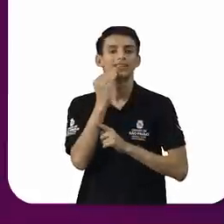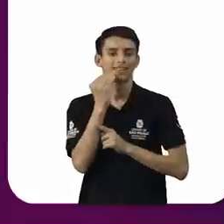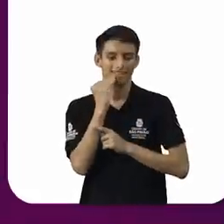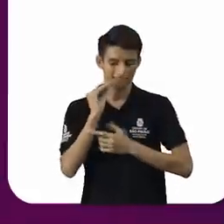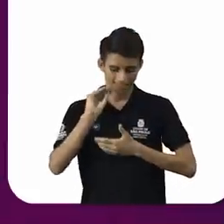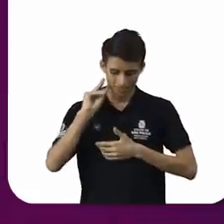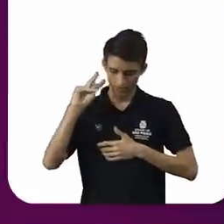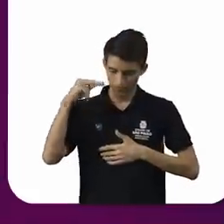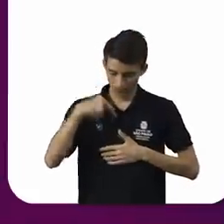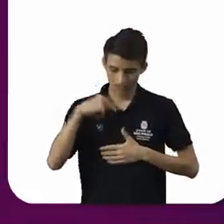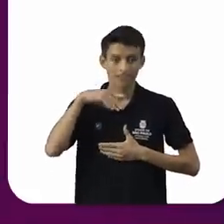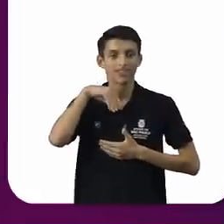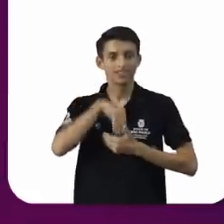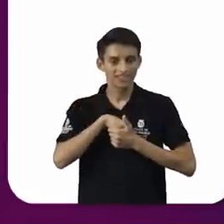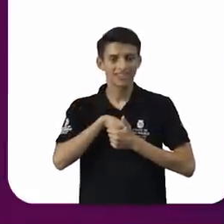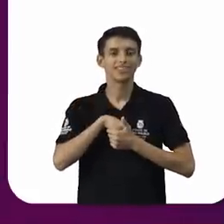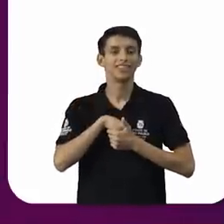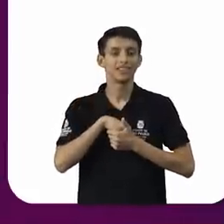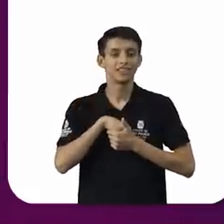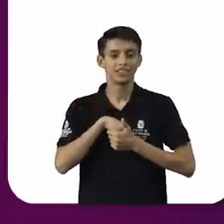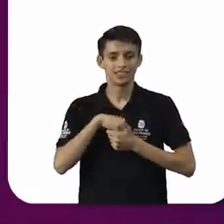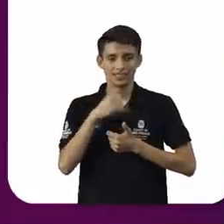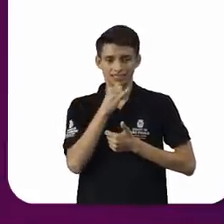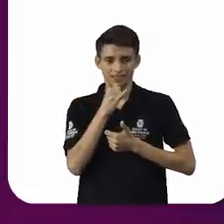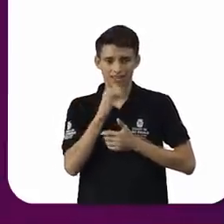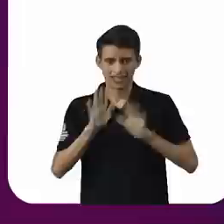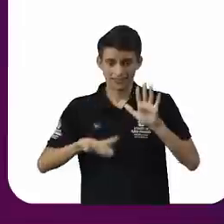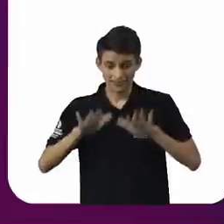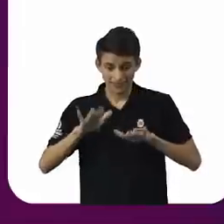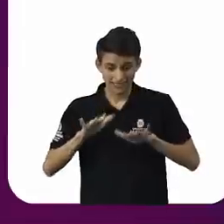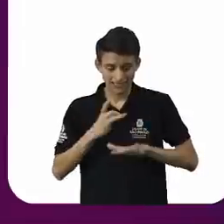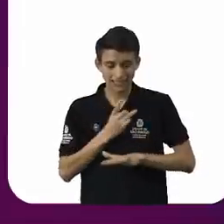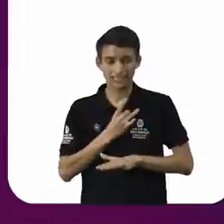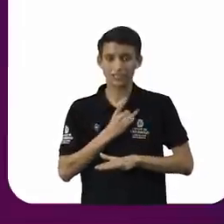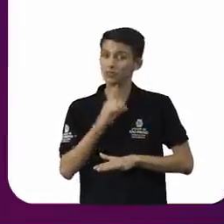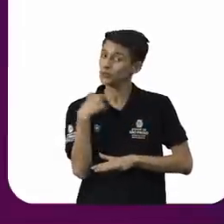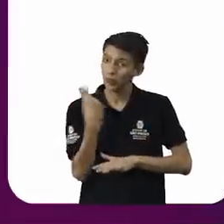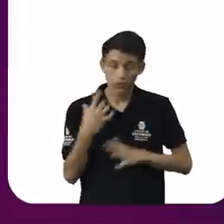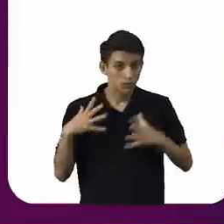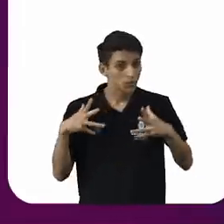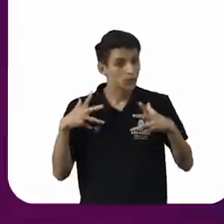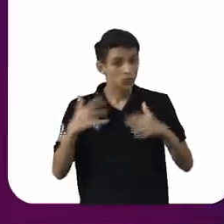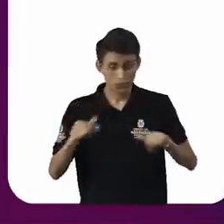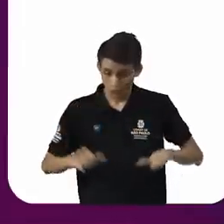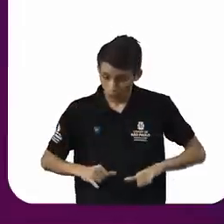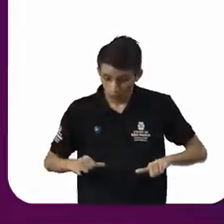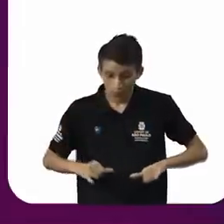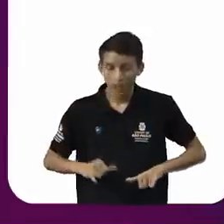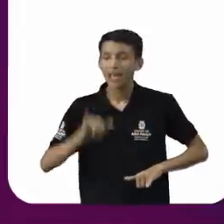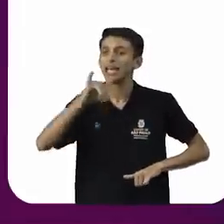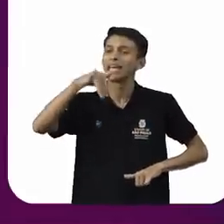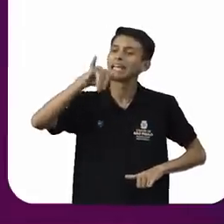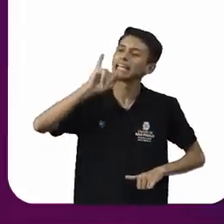síndrome da impostora. Todas nós sofremos dessa síndrome ela se manifesta